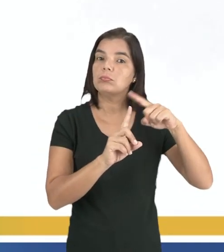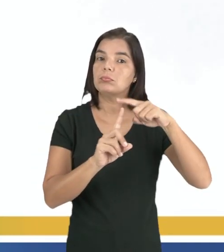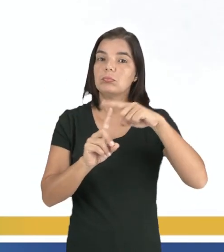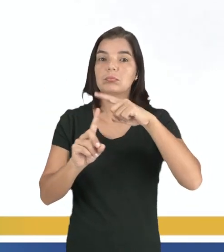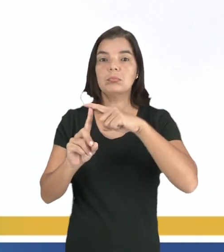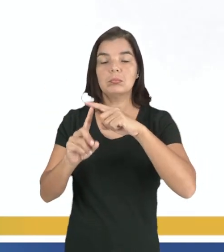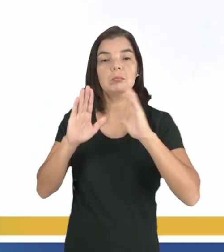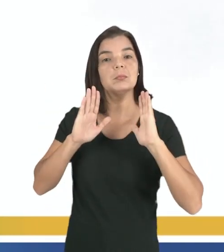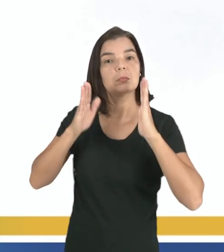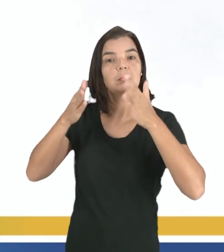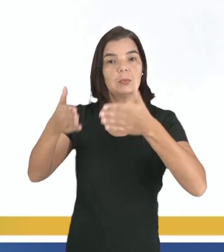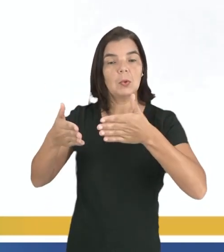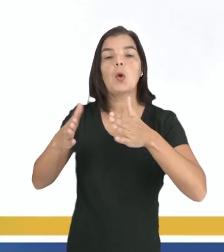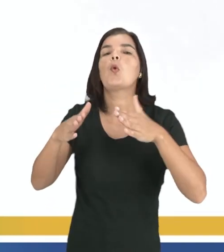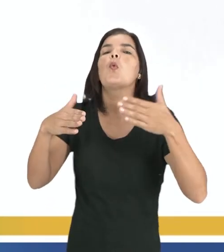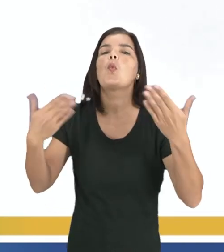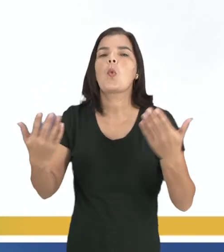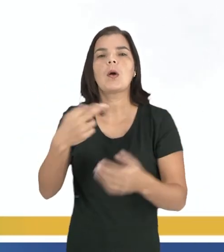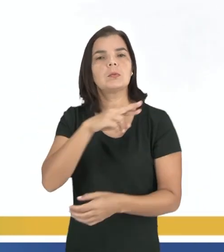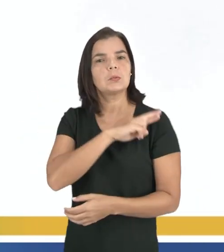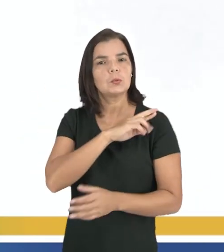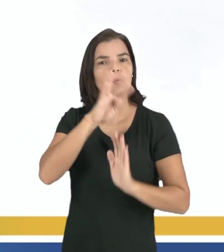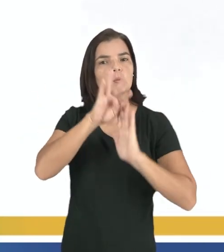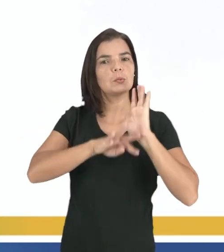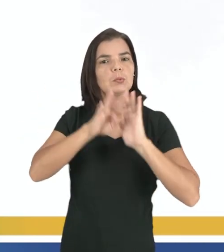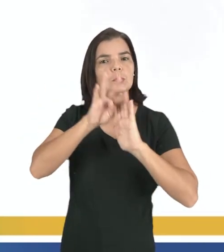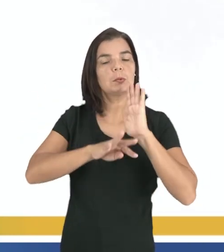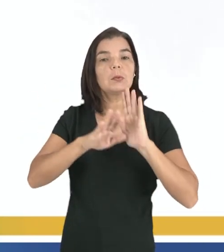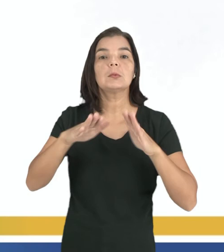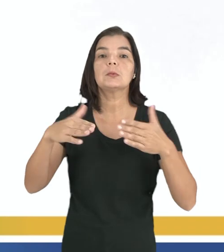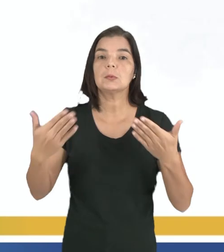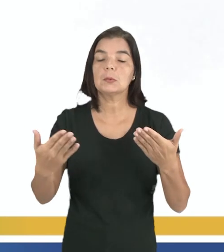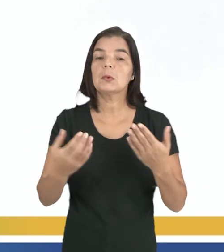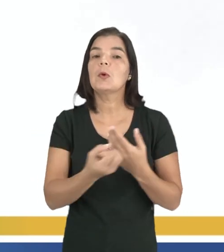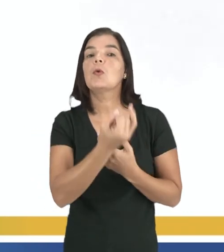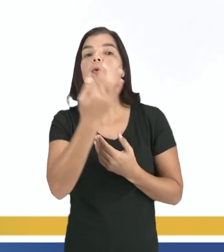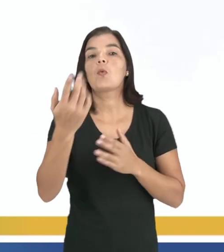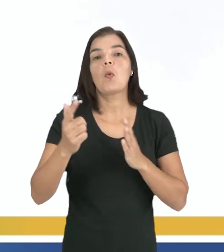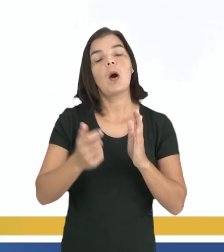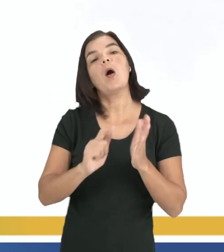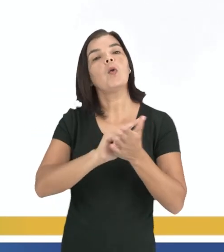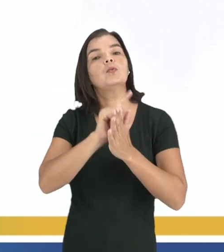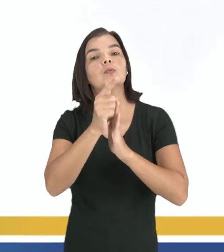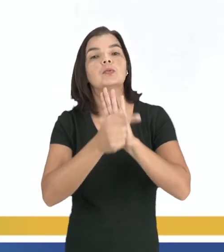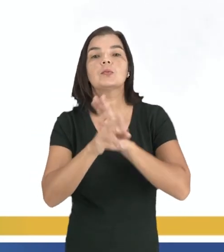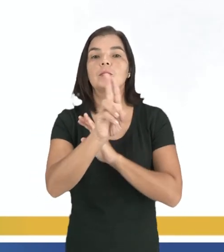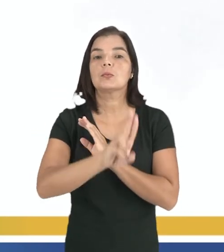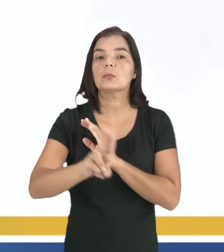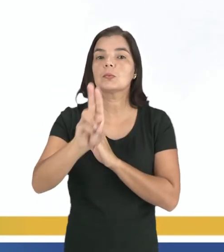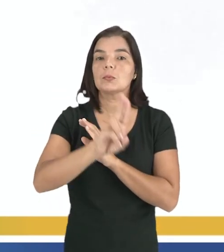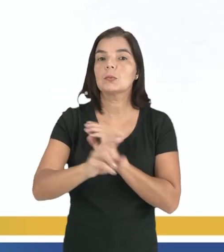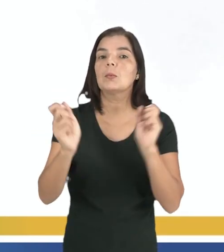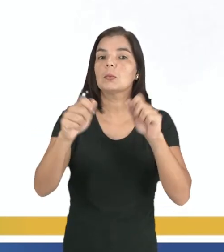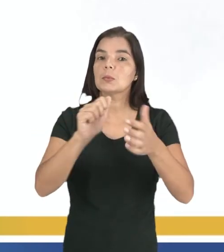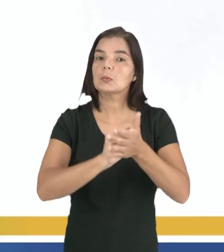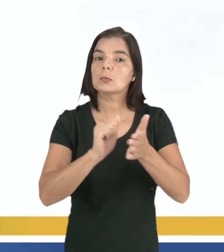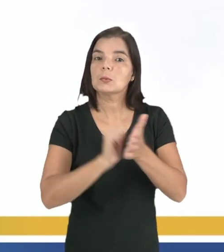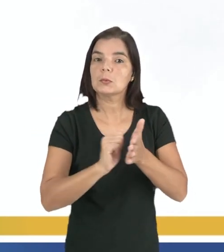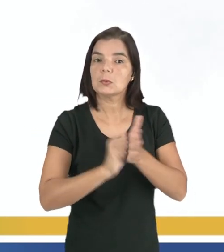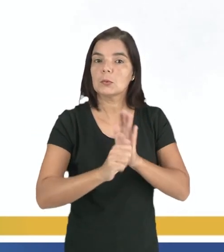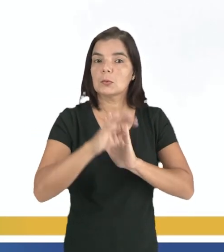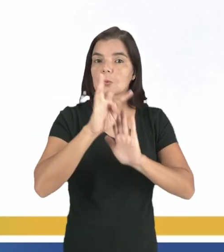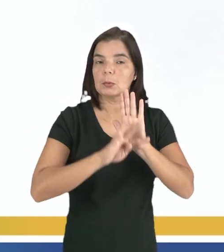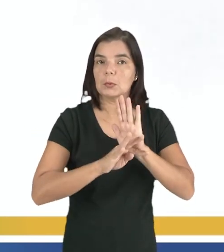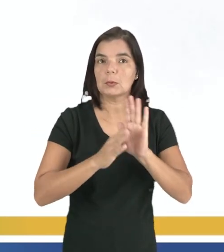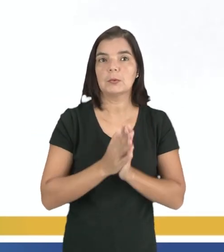você vai direcionar, qual vai ser a função social do seu texto. E qual gênero textual você vai usar para poder escrever o seu texto.